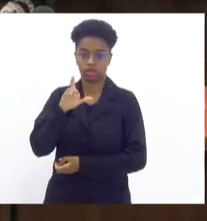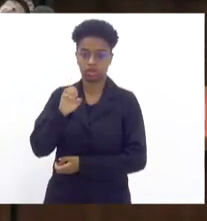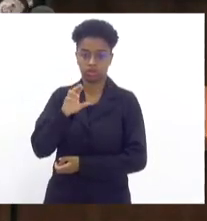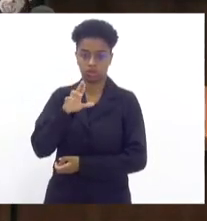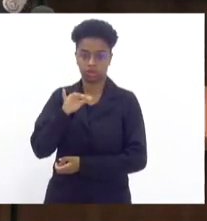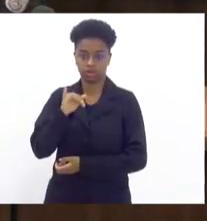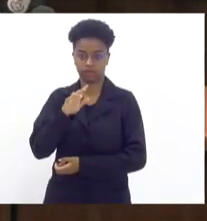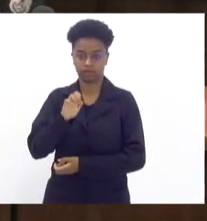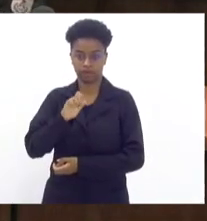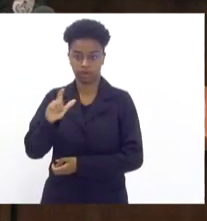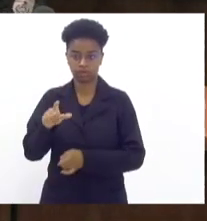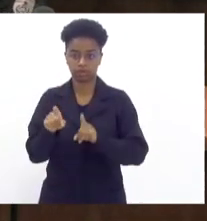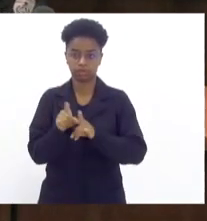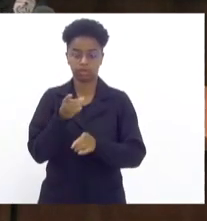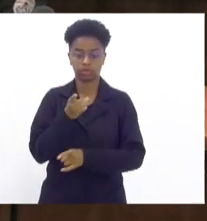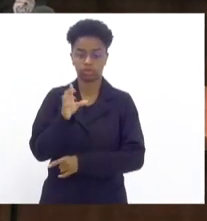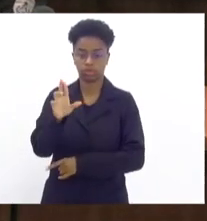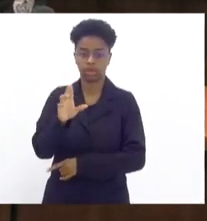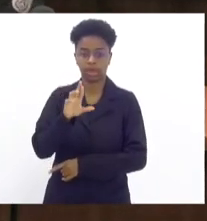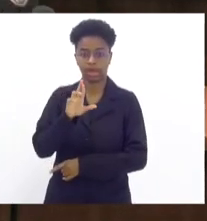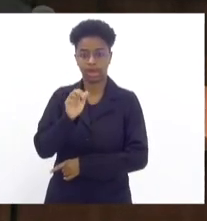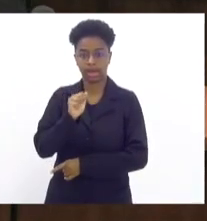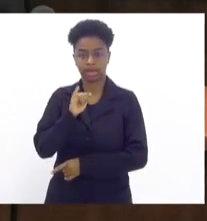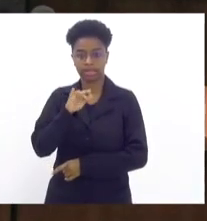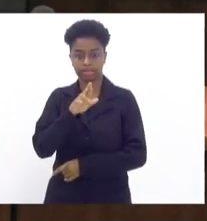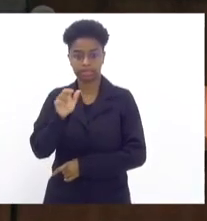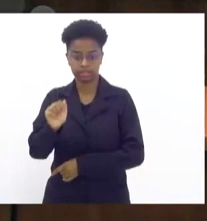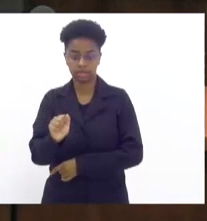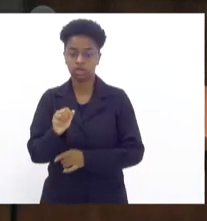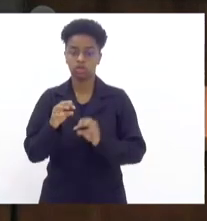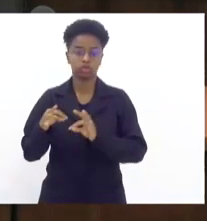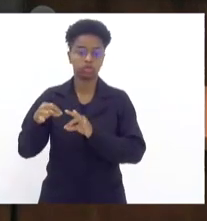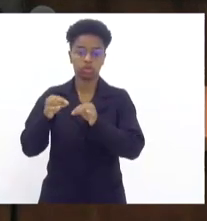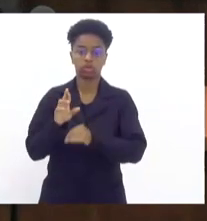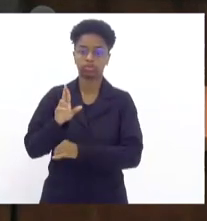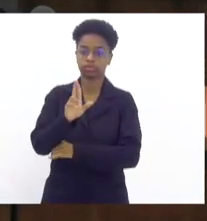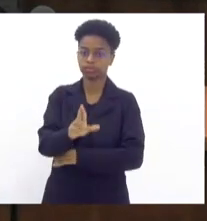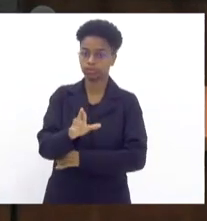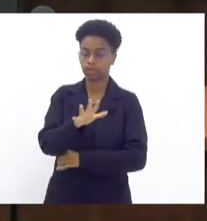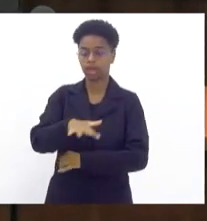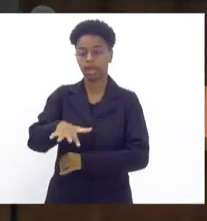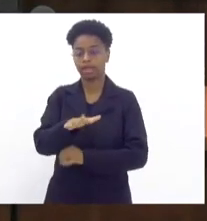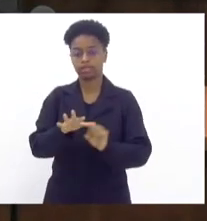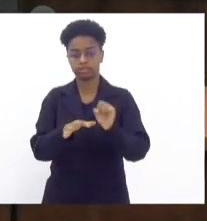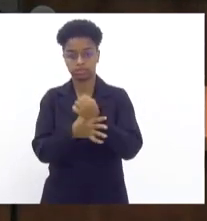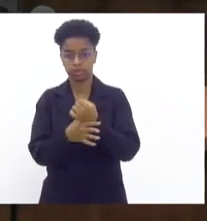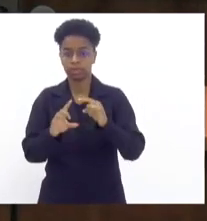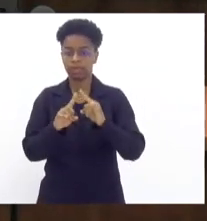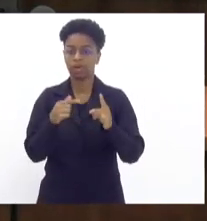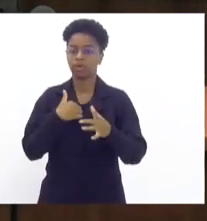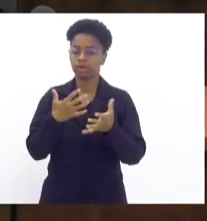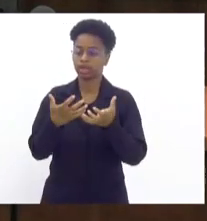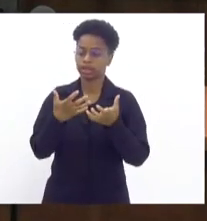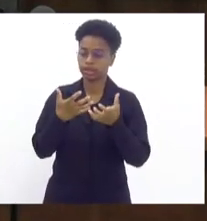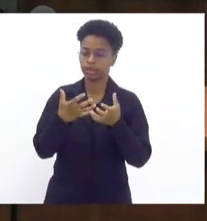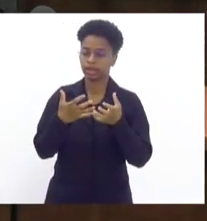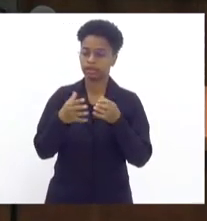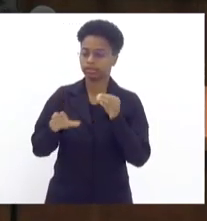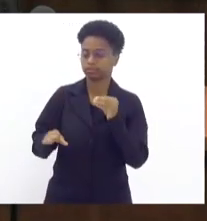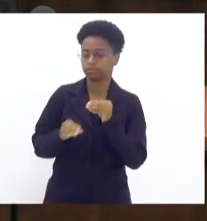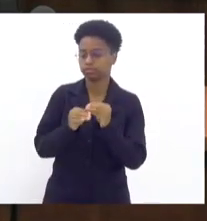Raíza, todas as representações das Forças de Segurança. Mas eu queria fazer uma observação aqui, Coronel,